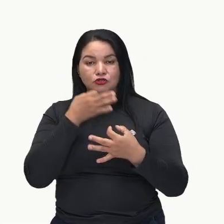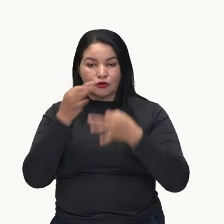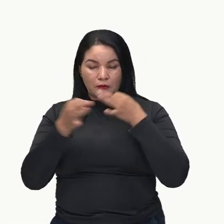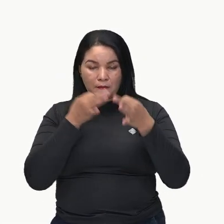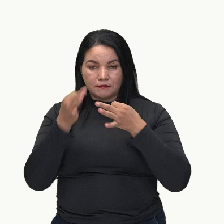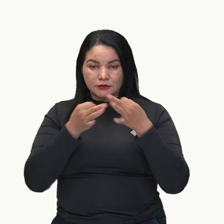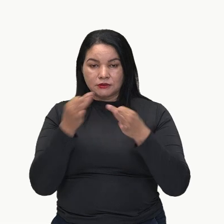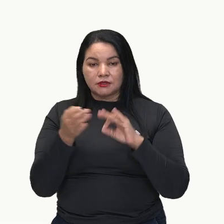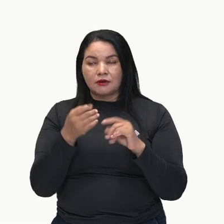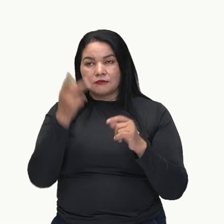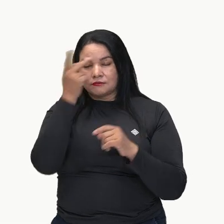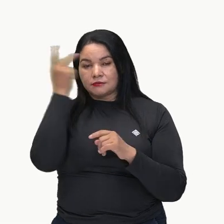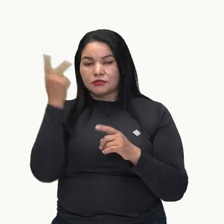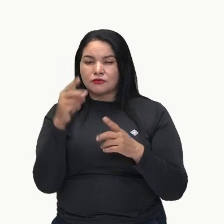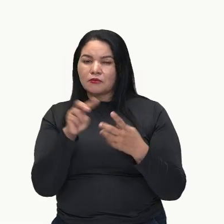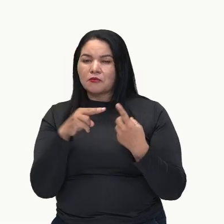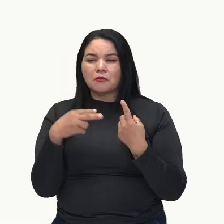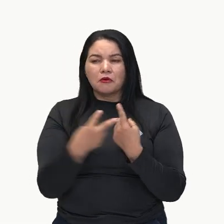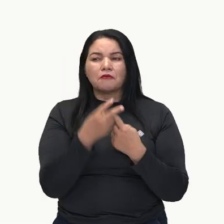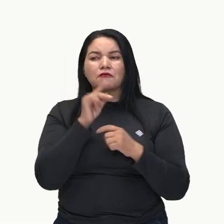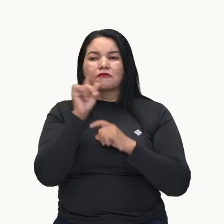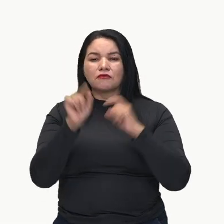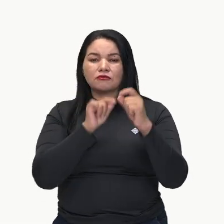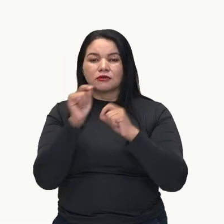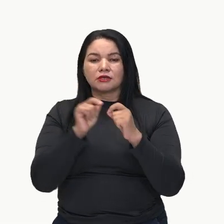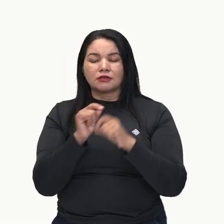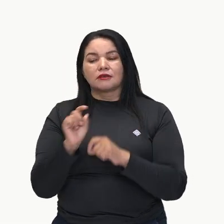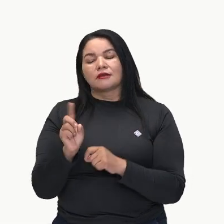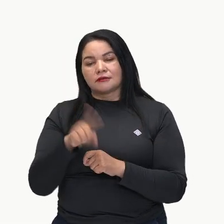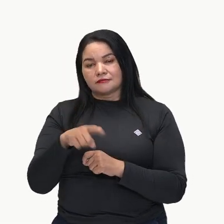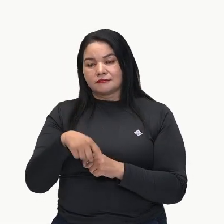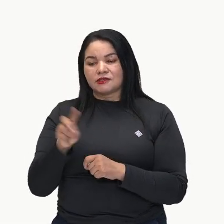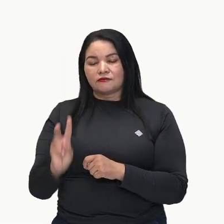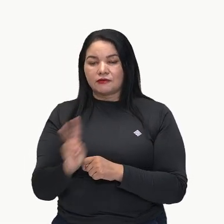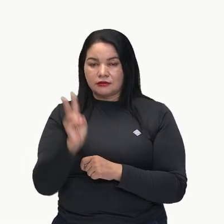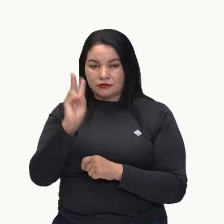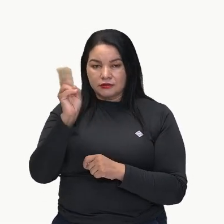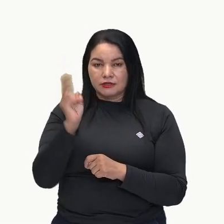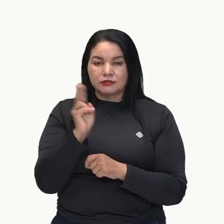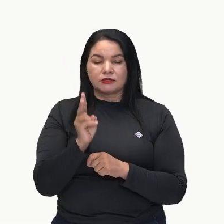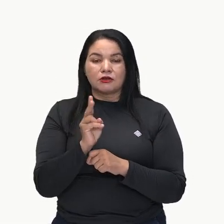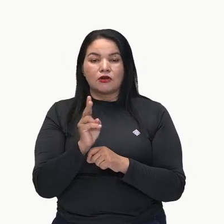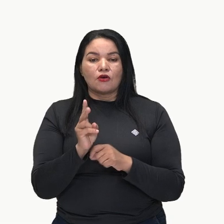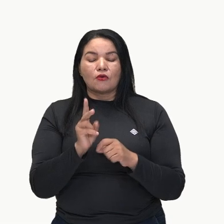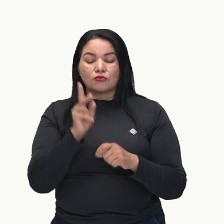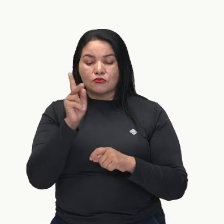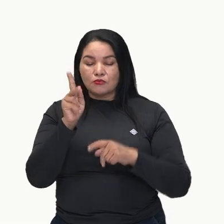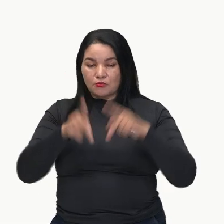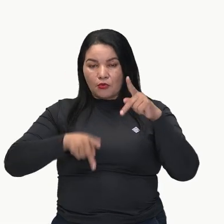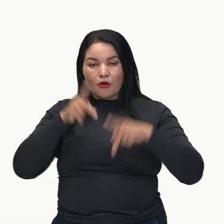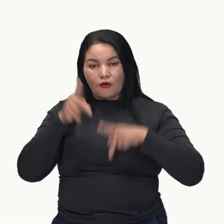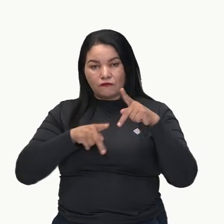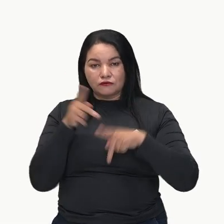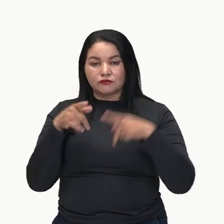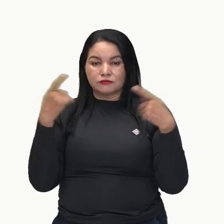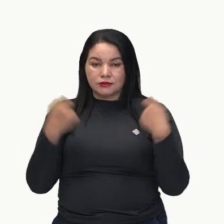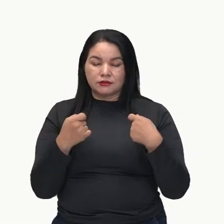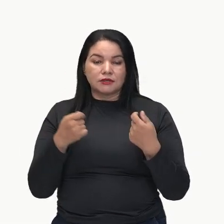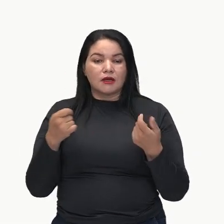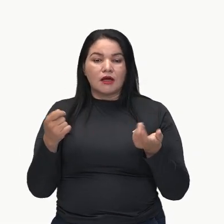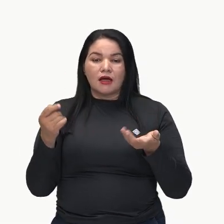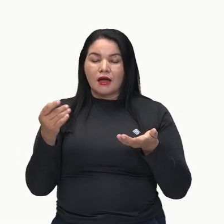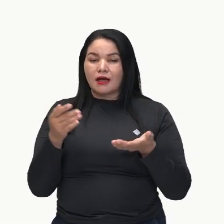texto, nós vimos que... Qual é o ponto de vista? A valorização de comunidades e povos tradicionais no Brasil é um desafio,